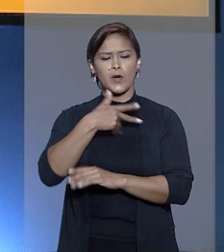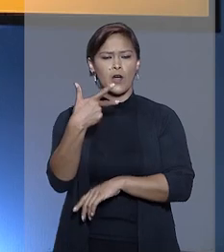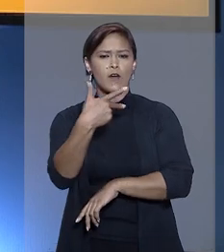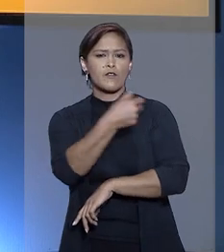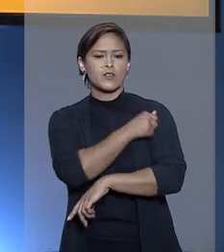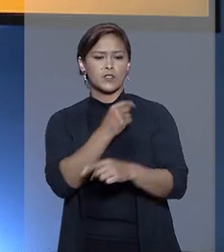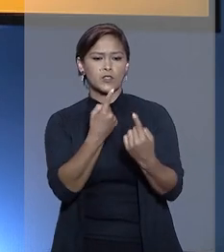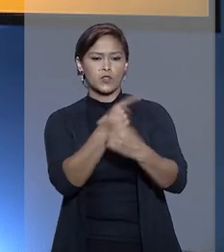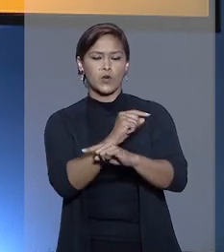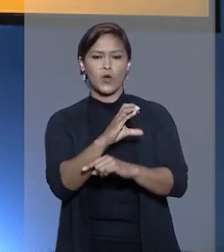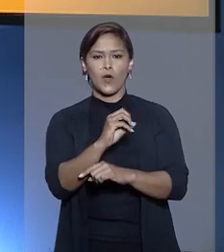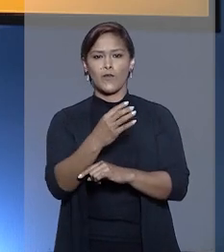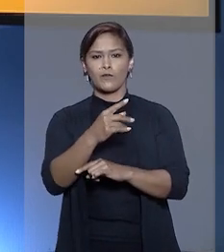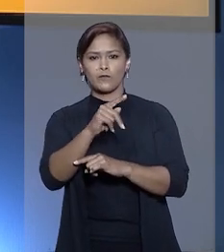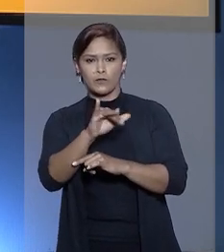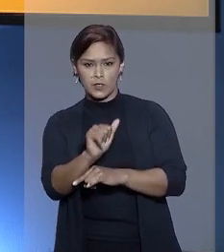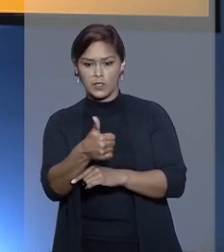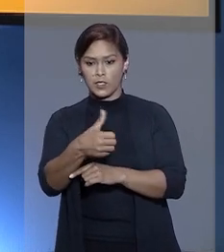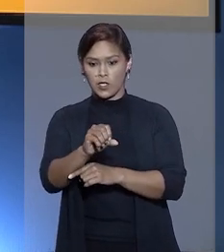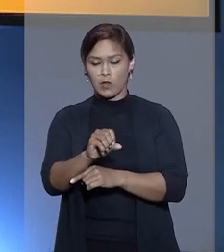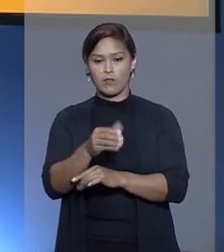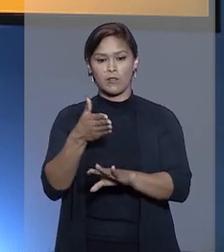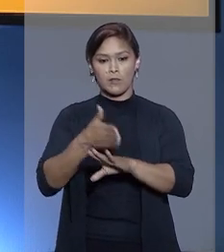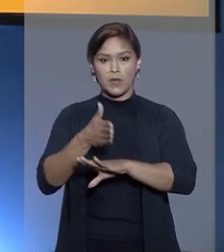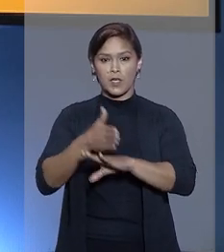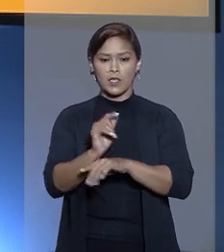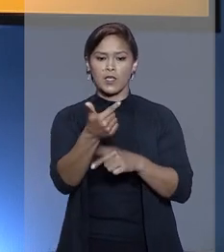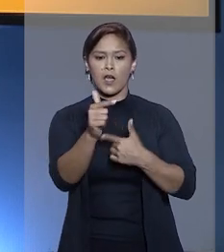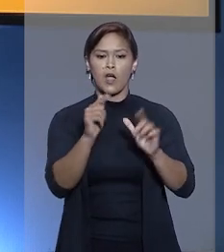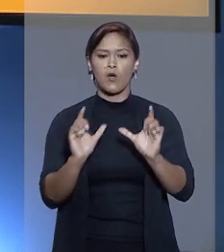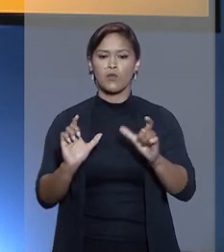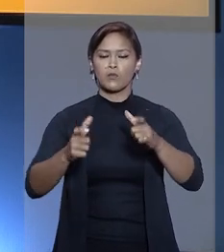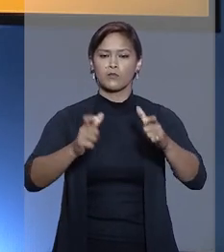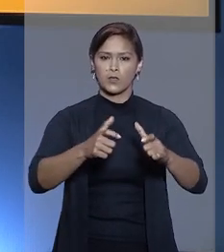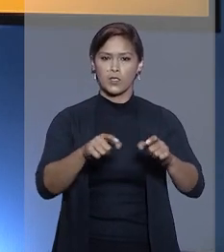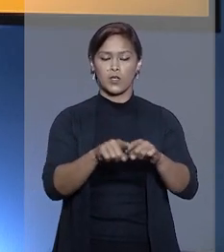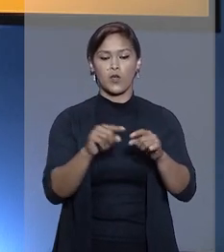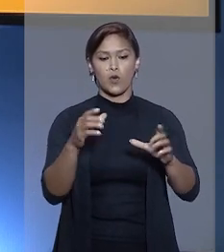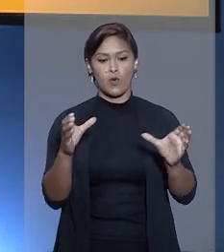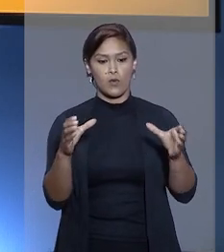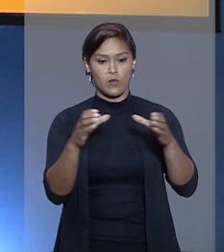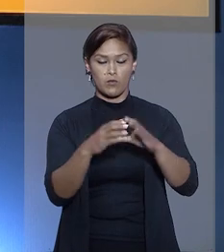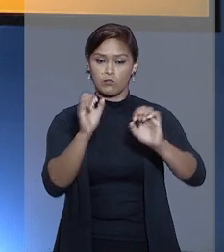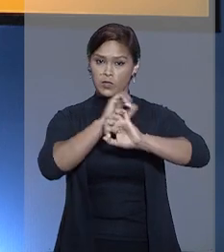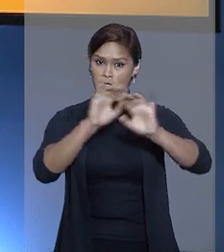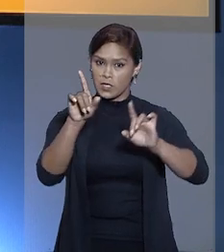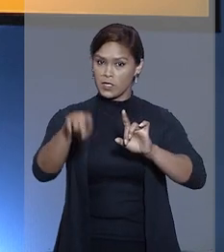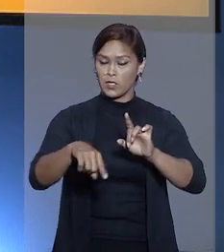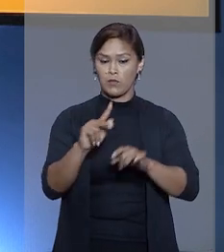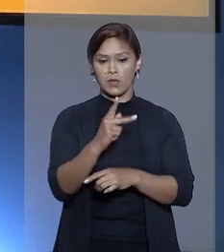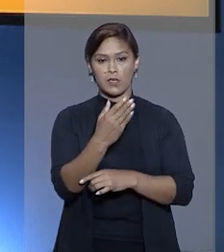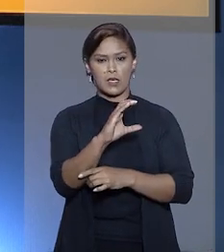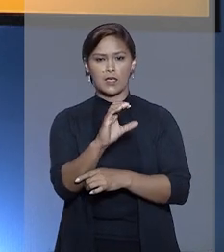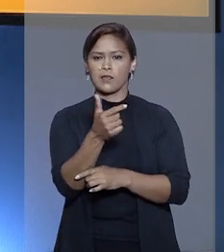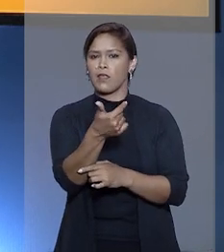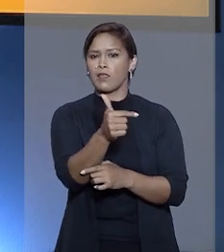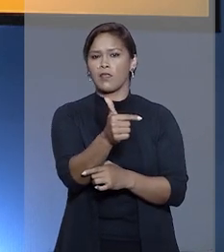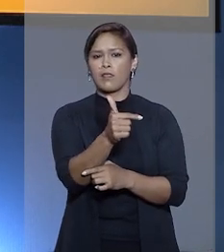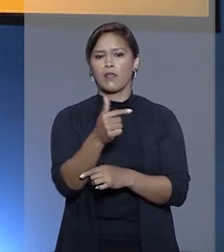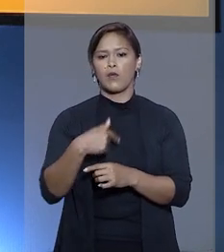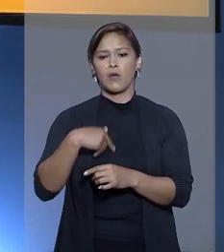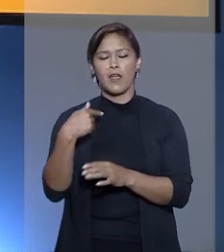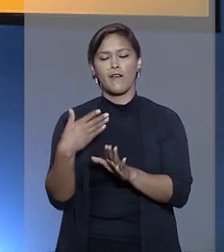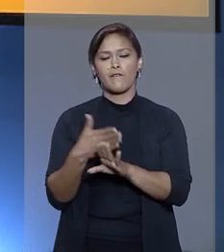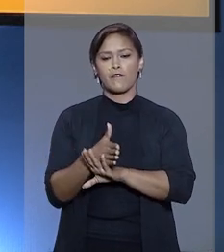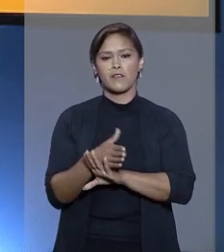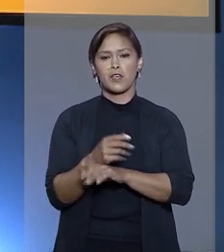vacinação contra a Covid-19 para frequentar alguns espaços. O colegiado esclareceu que abescorpos não é via